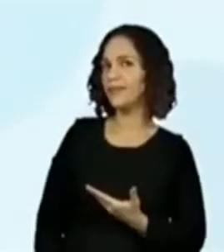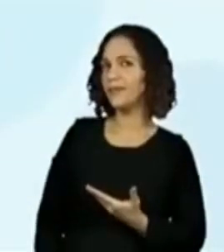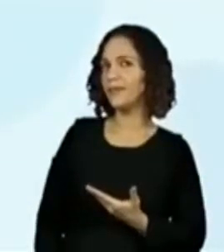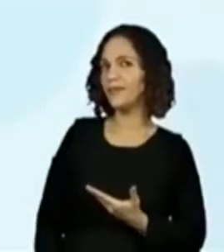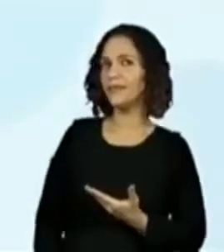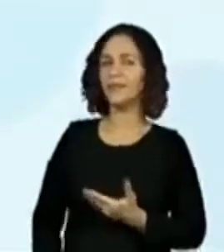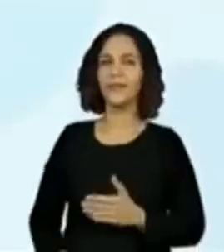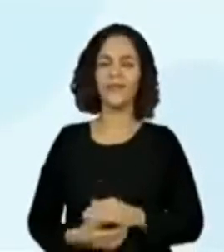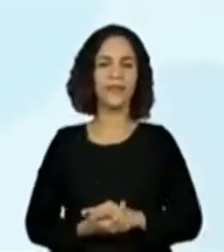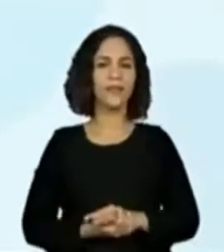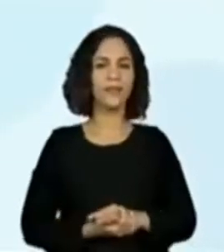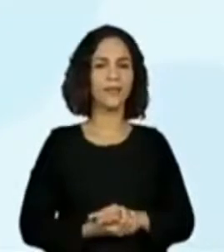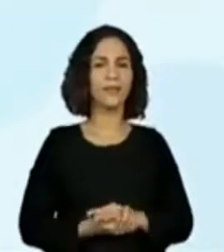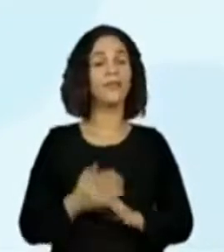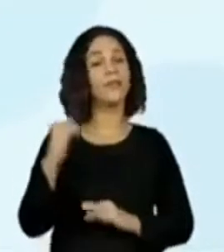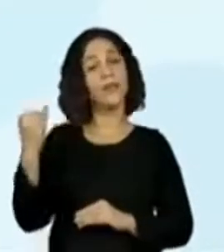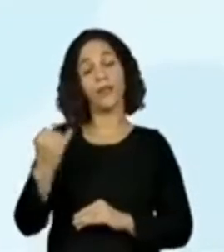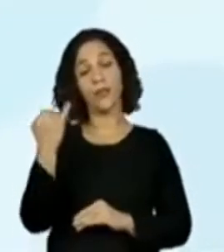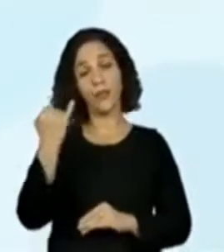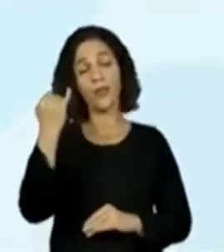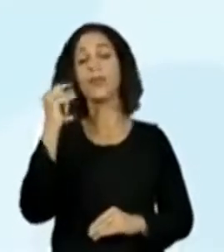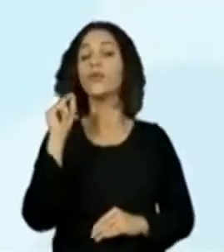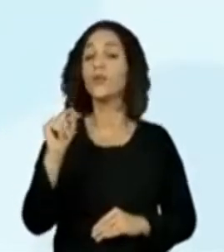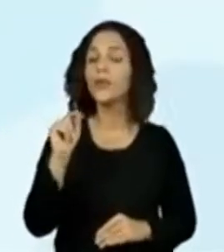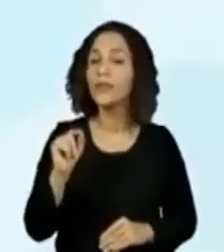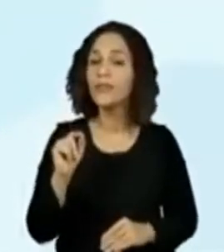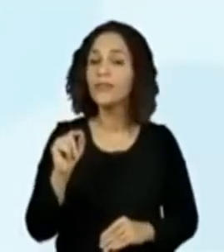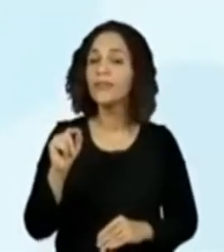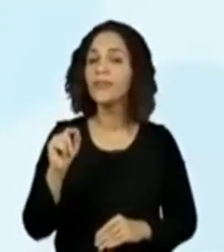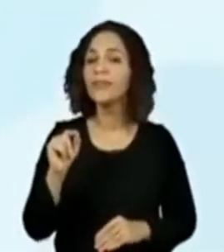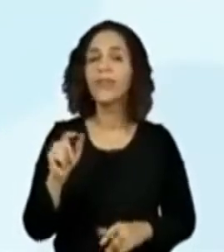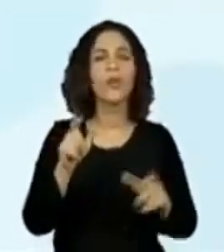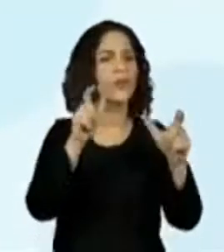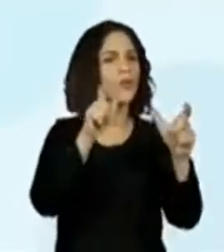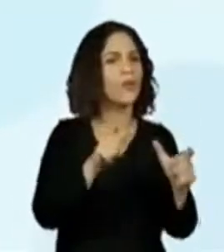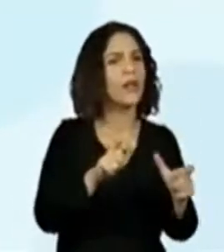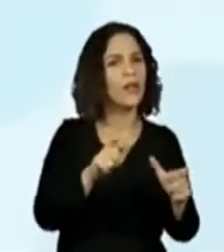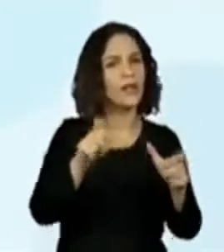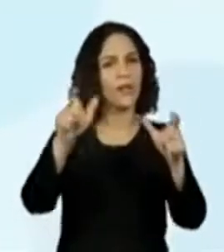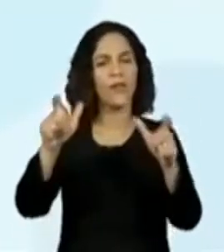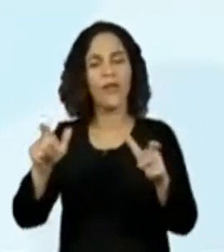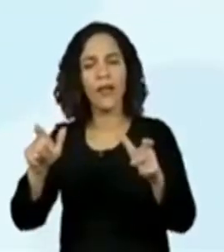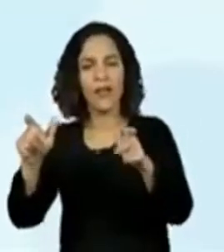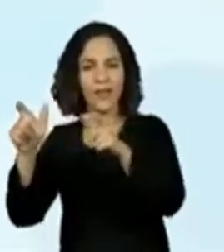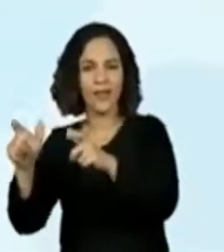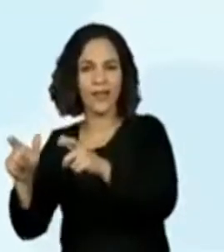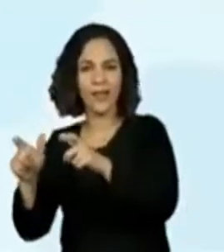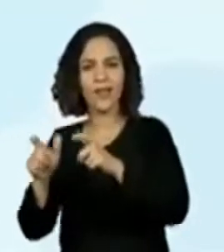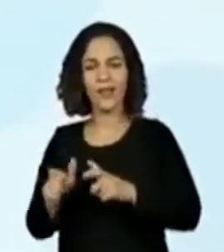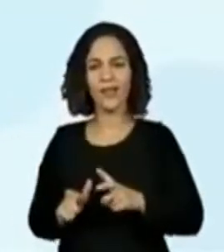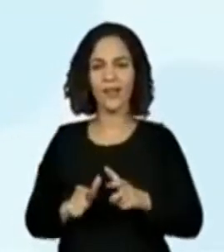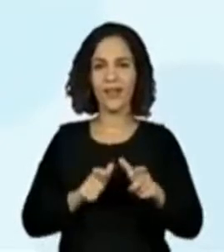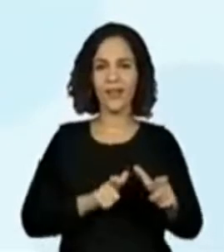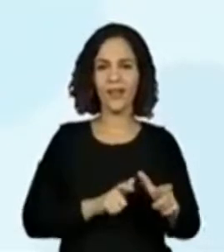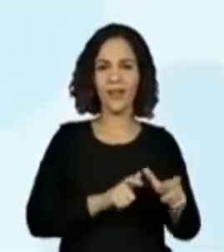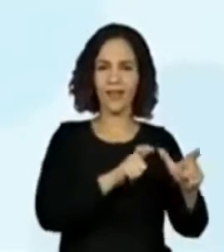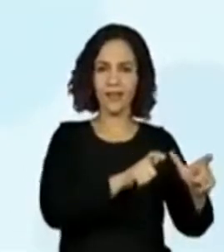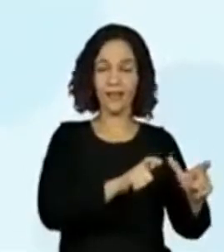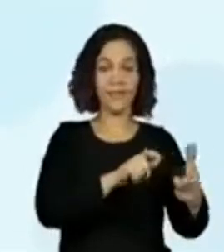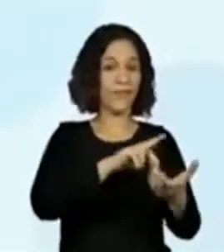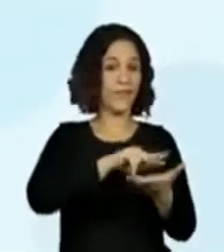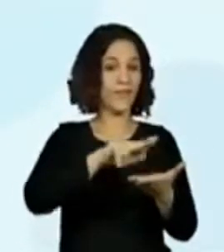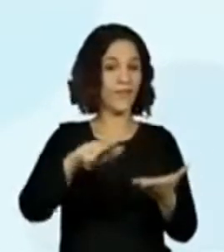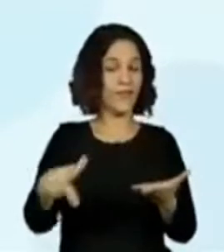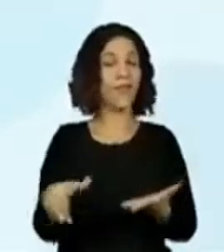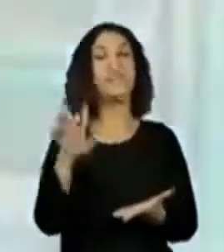O importante é a gente saber que nós temos muitos lugares para poder fazer várias coisas